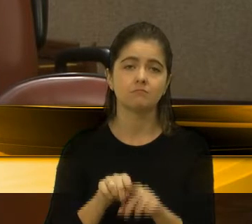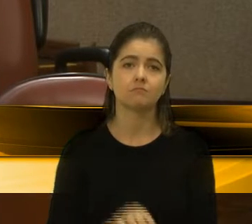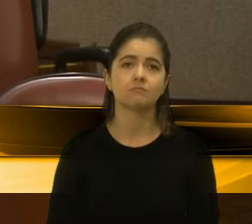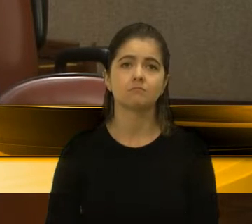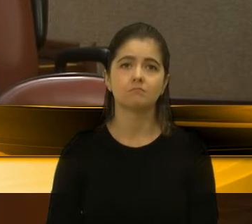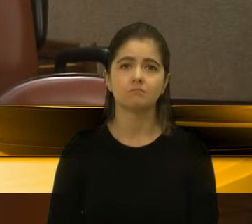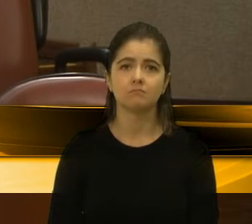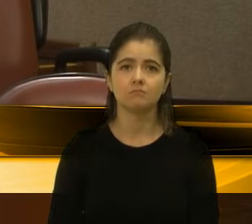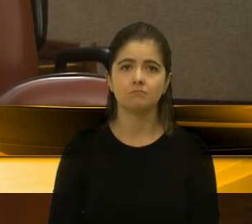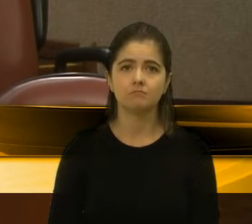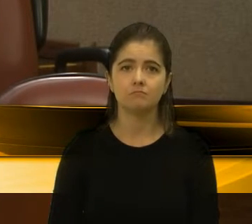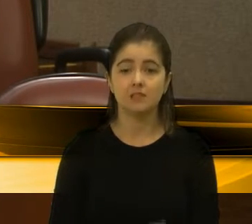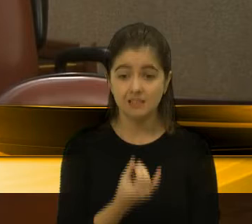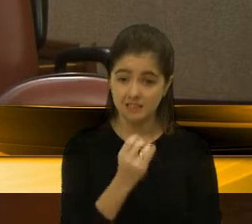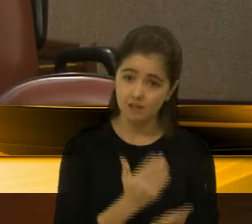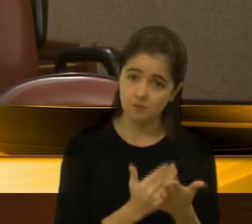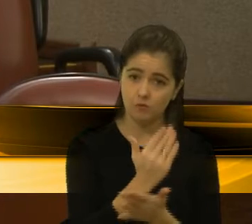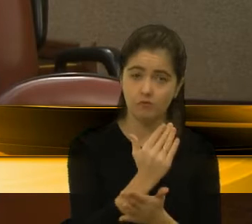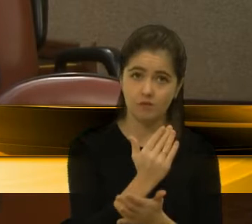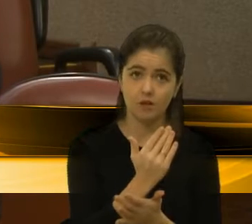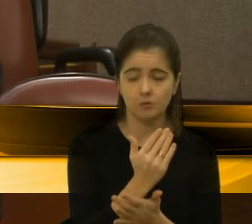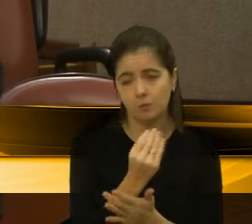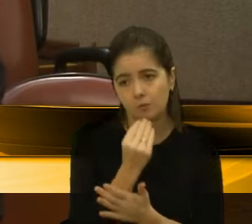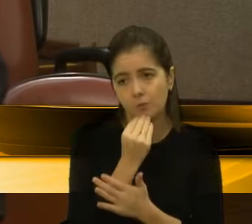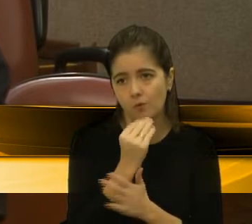depois, se efetivamente se aprovado, obviamente,